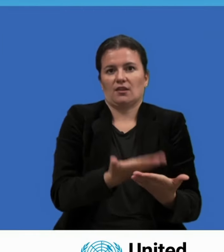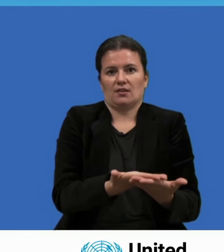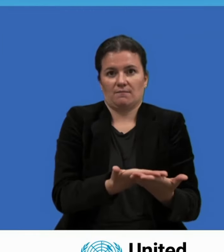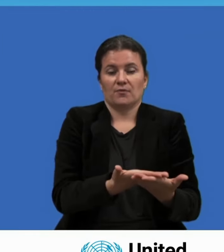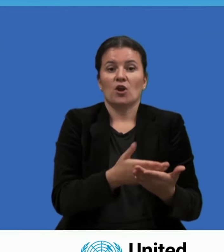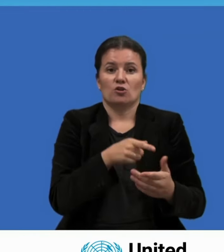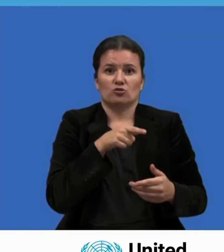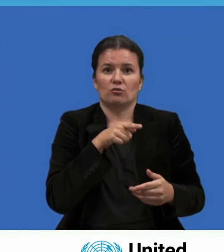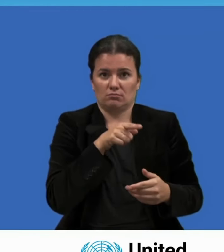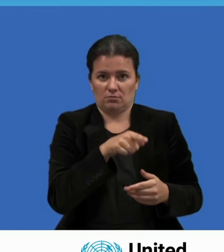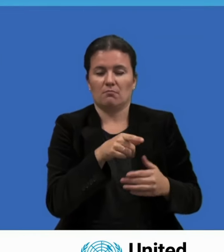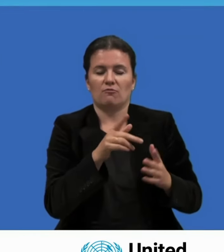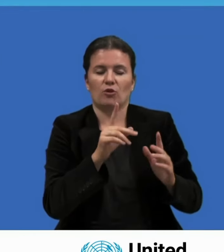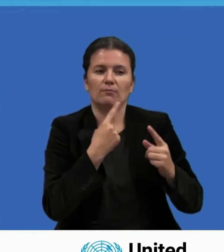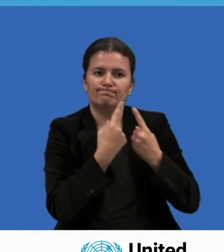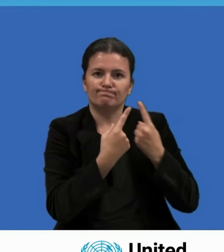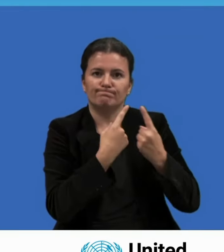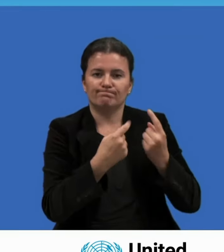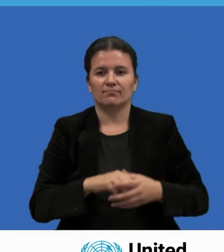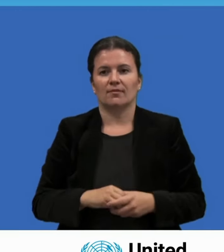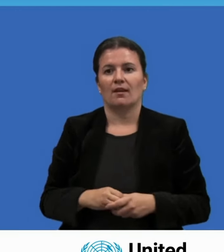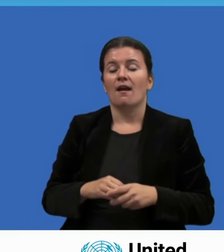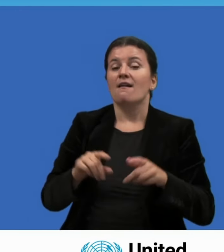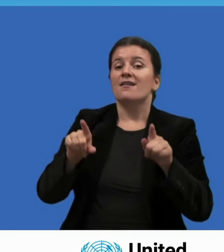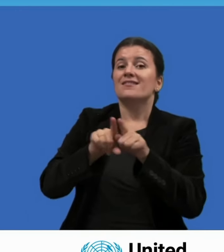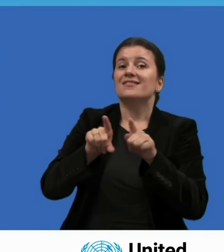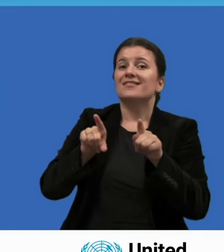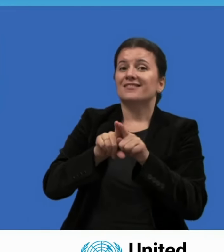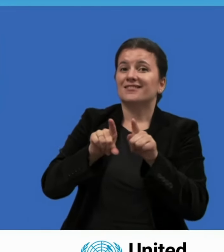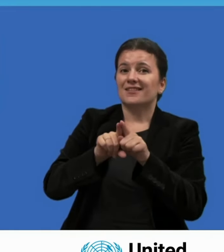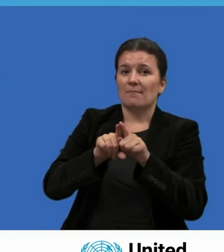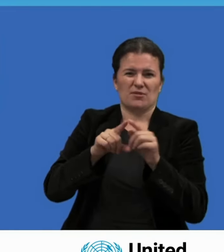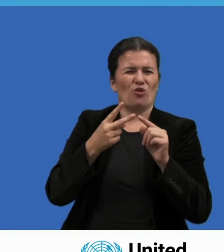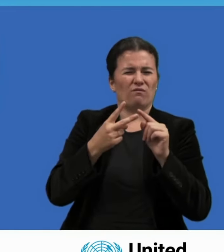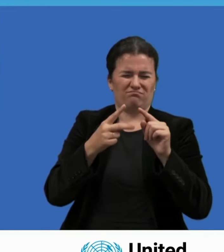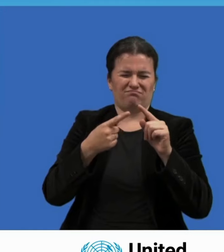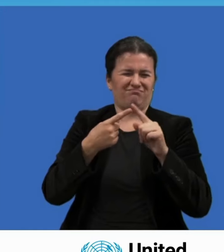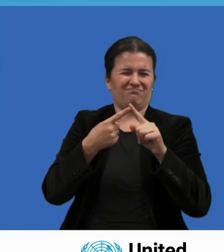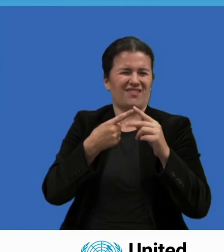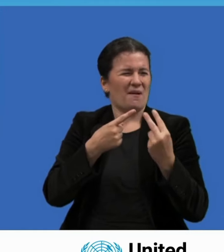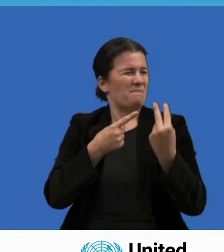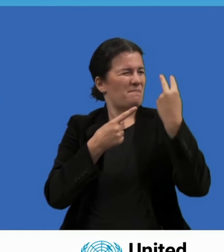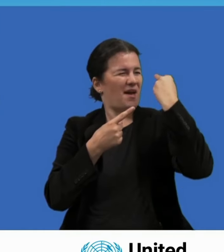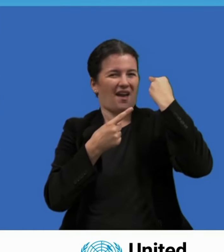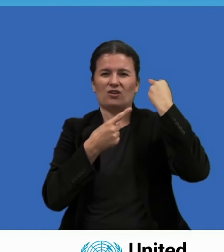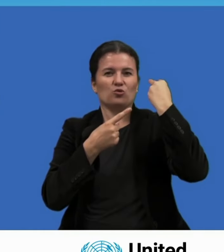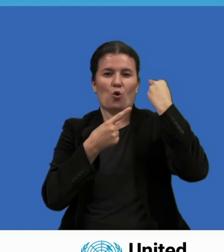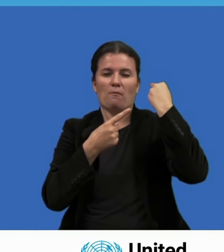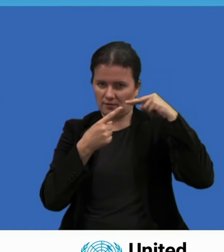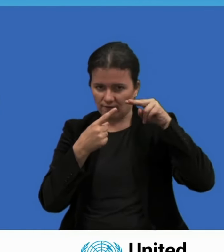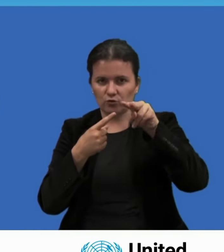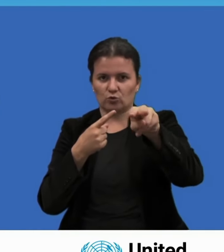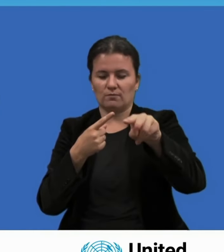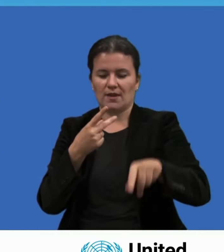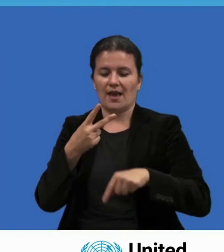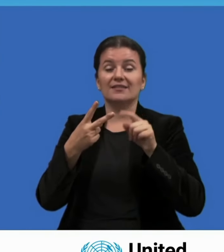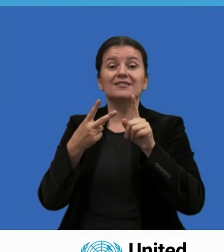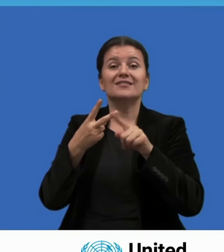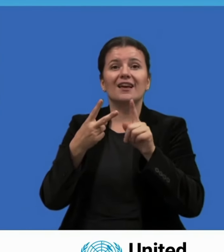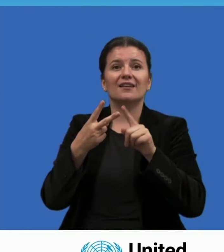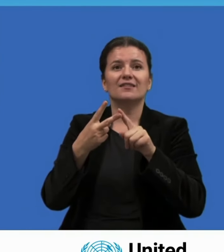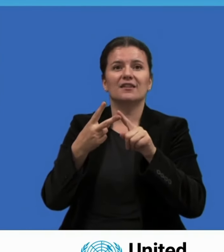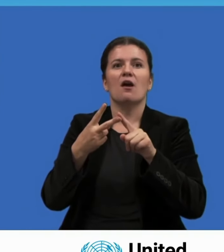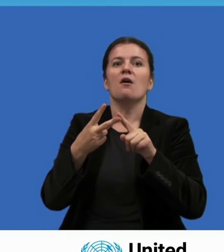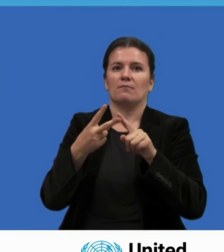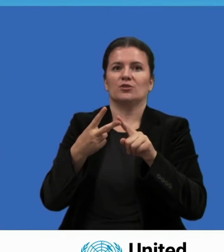O Pacto para o Futuro nos aponta a direção a seguir. O documento trata de forma inédita